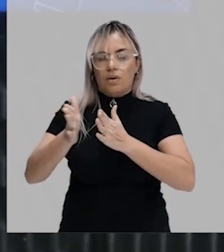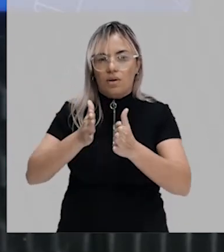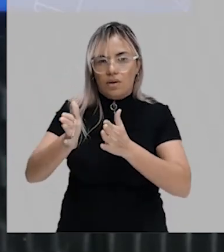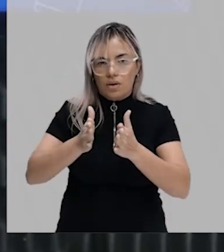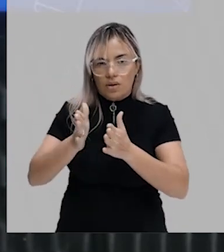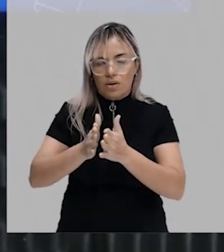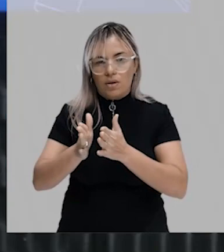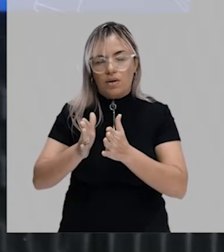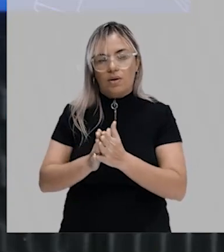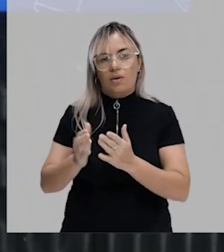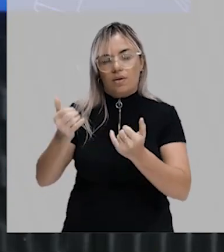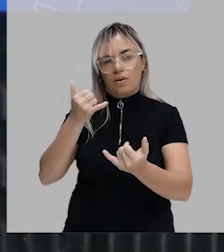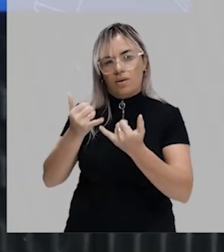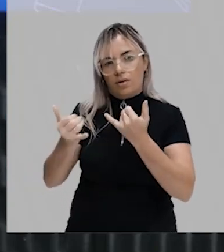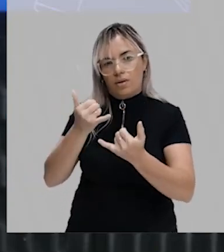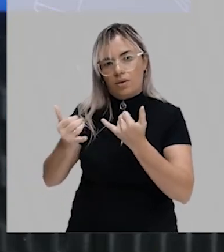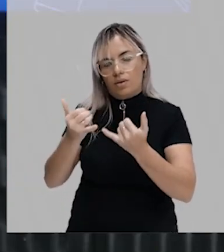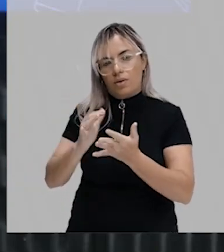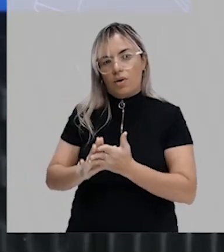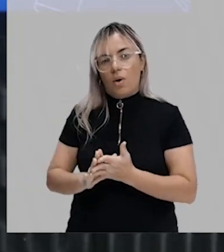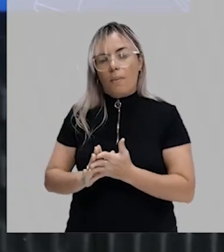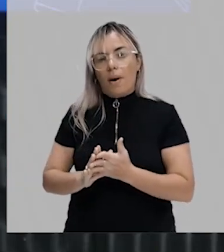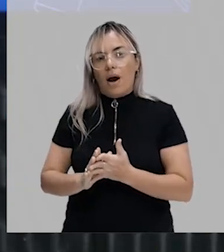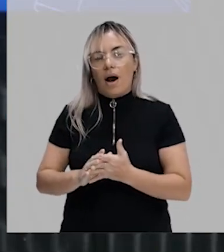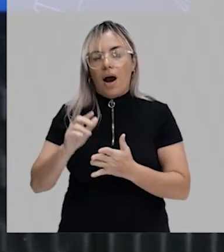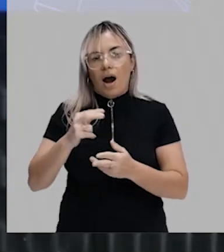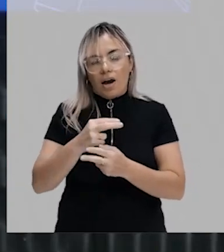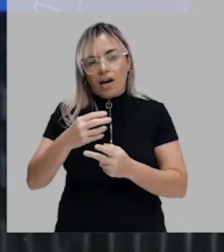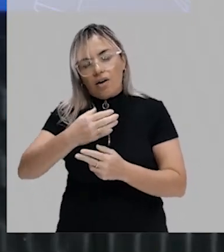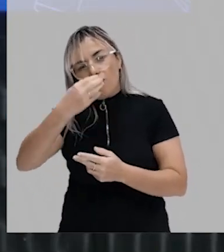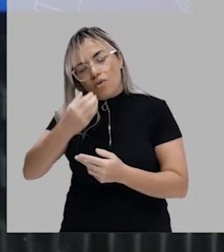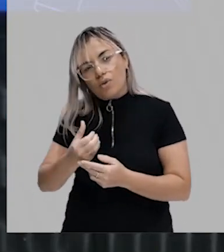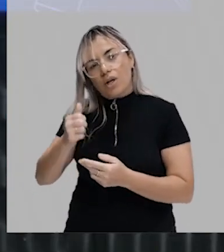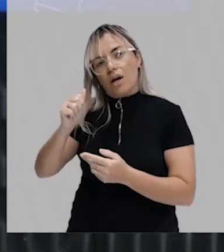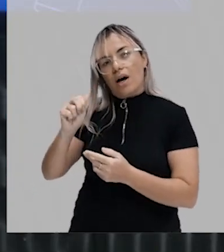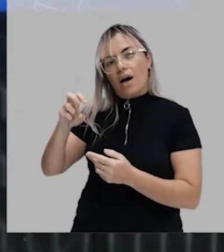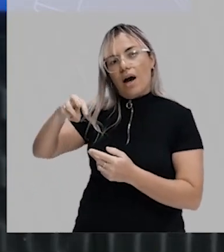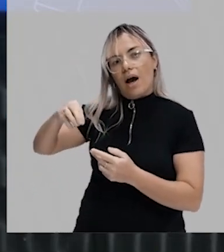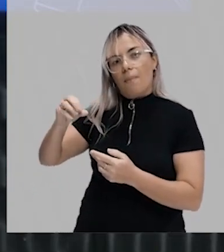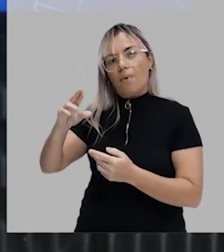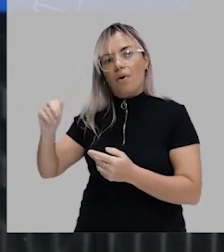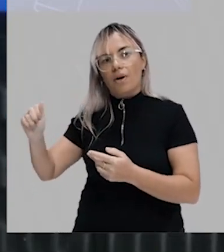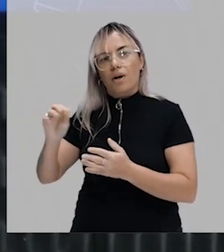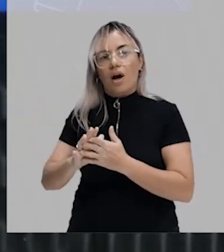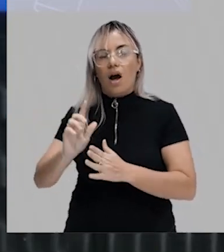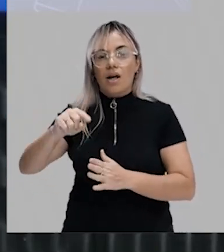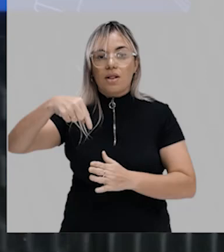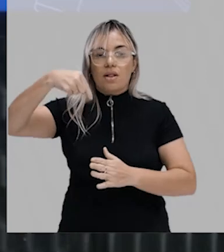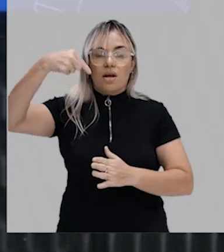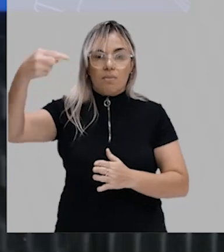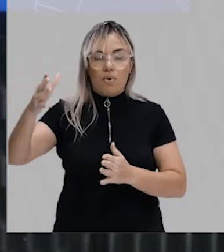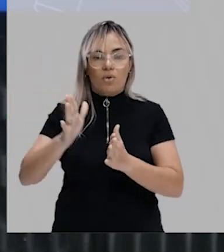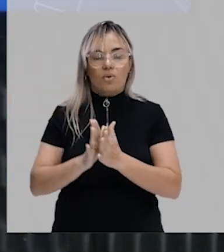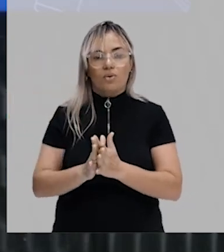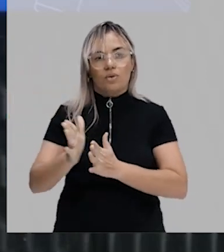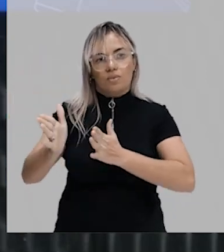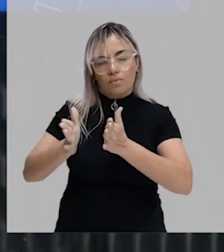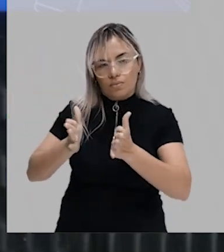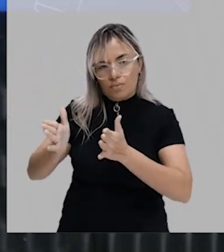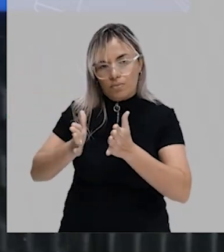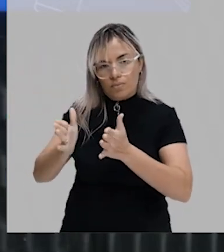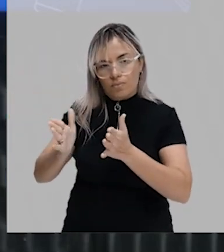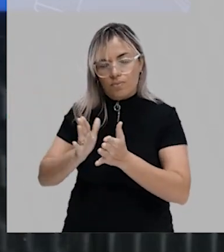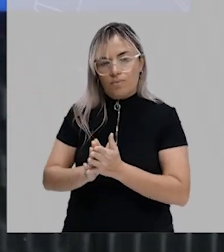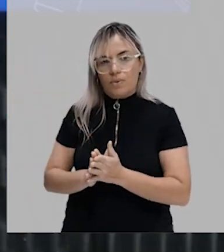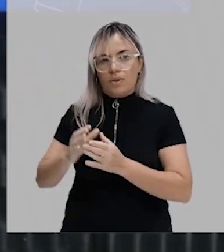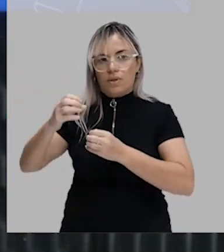o embrião é semelhante a uma amora, tá? Depois da mórula vem uma outra fase em que o embrião, ele